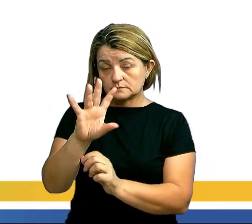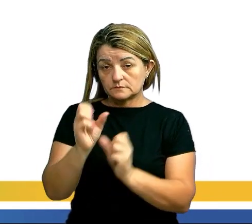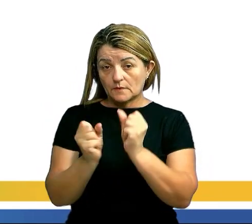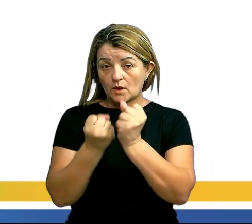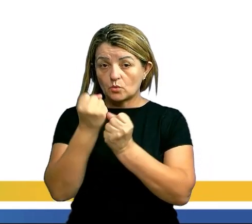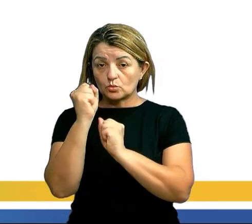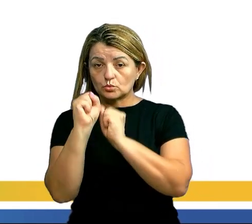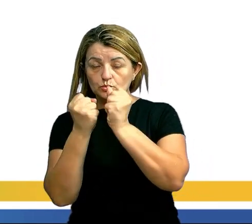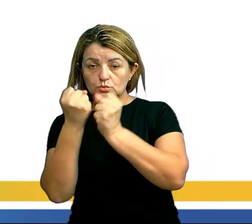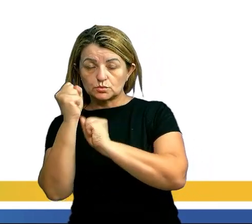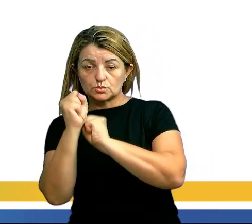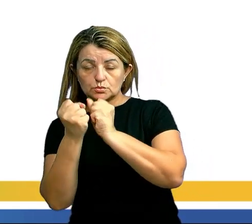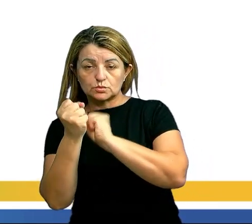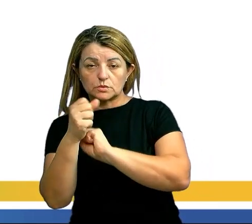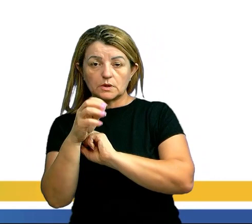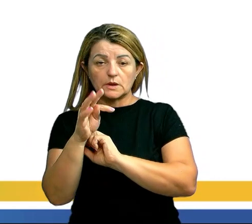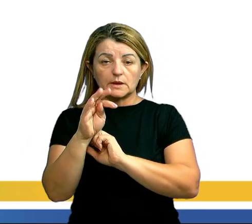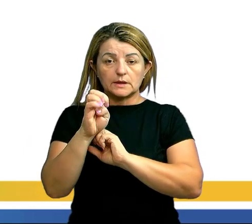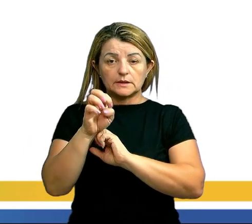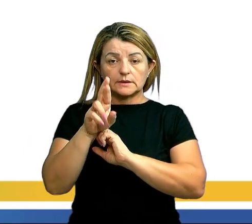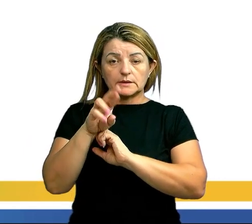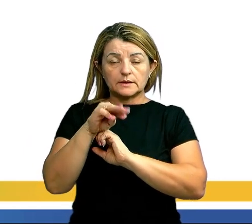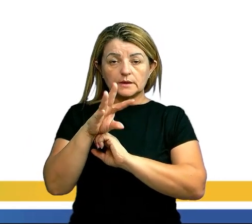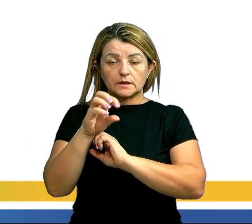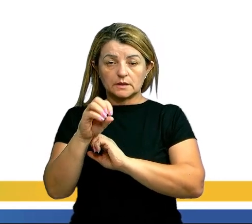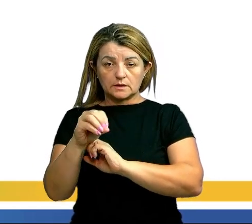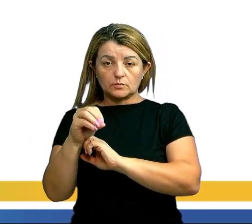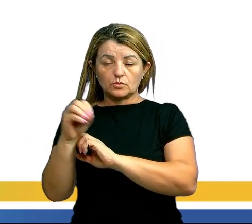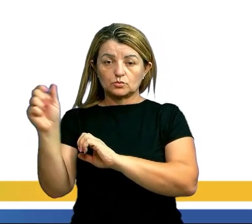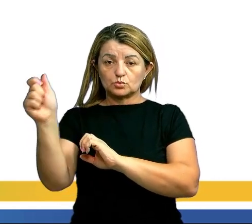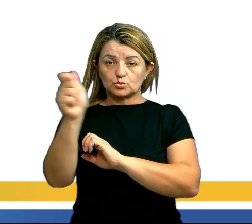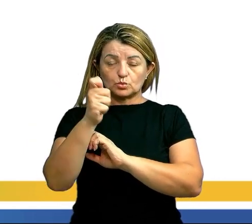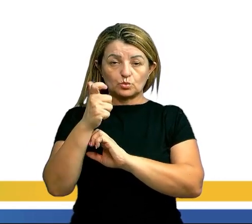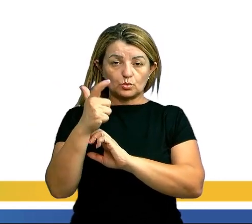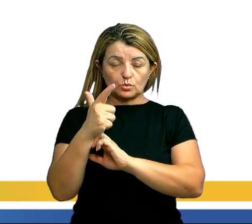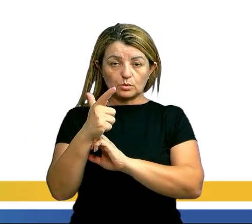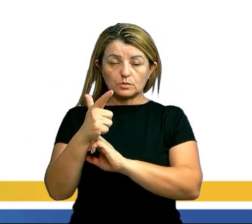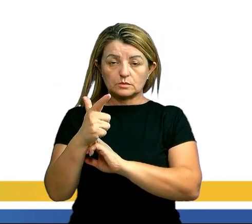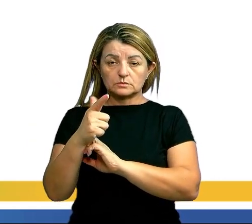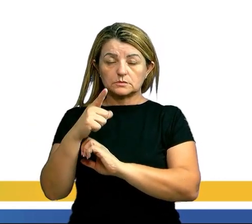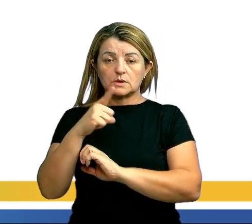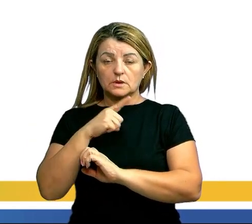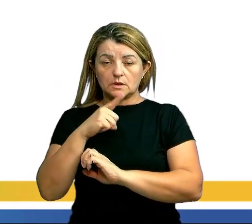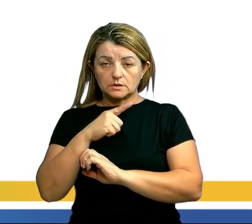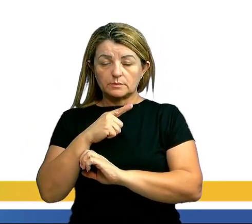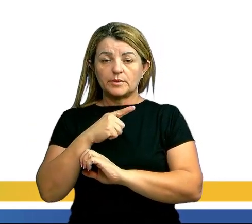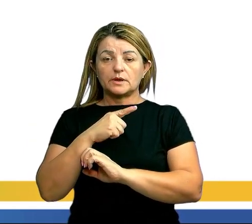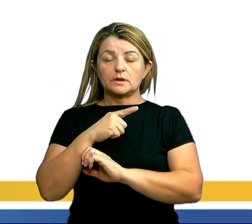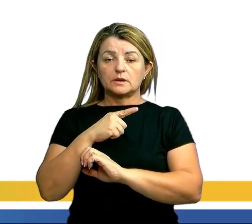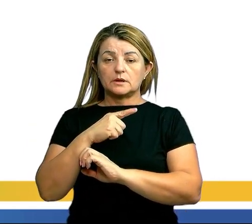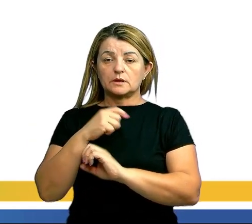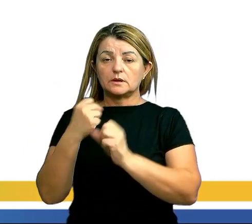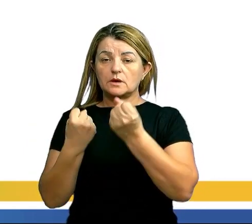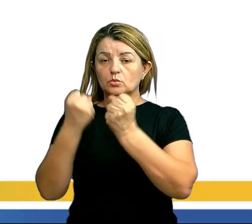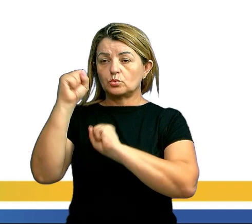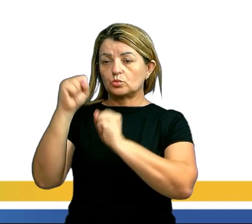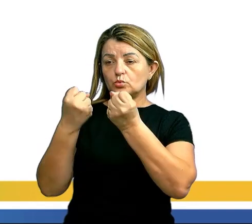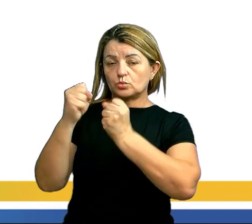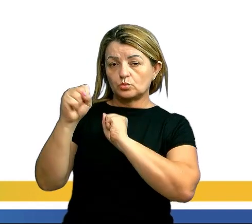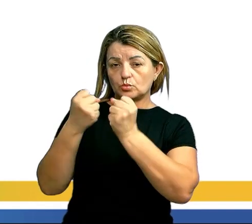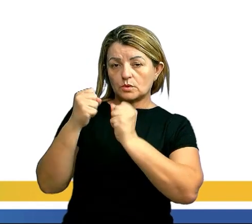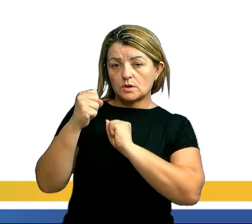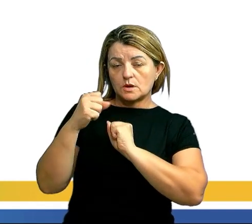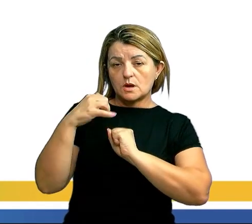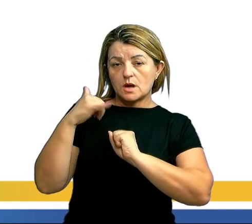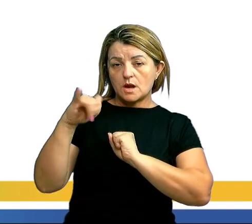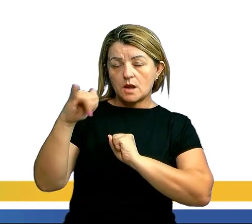termossolares elas apresentam assim como as termoelétricas e as nucleares elas trabalham